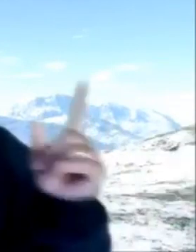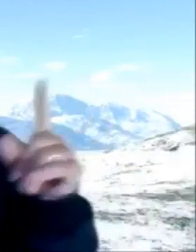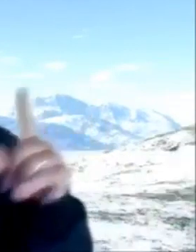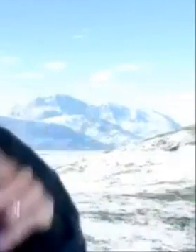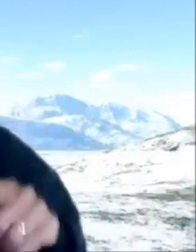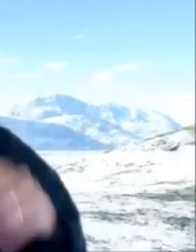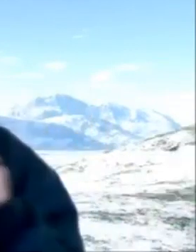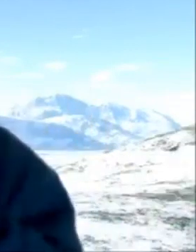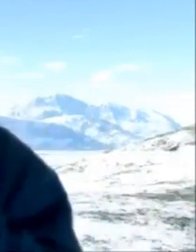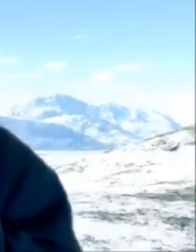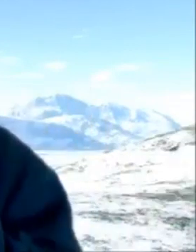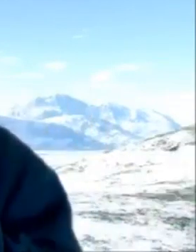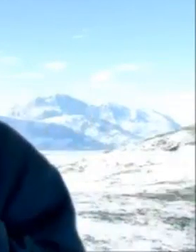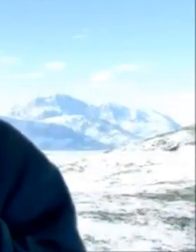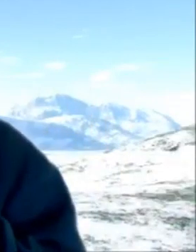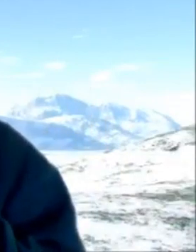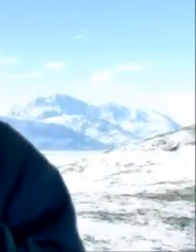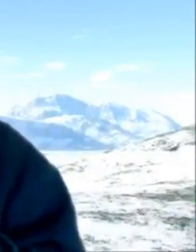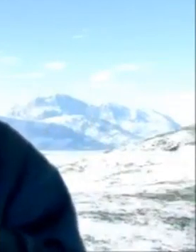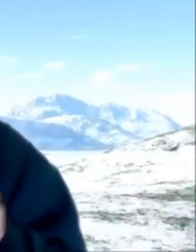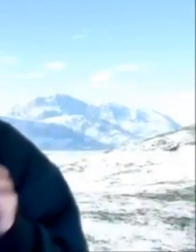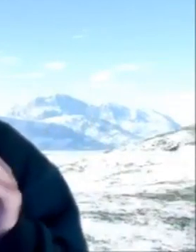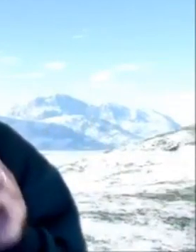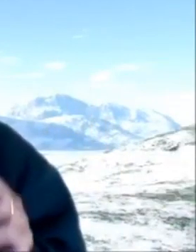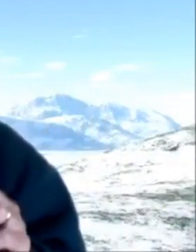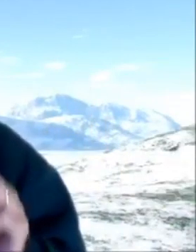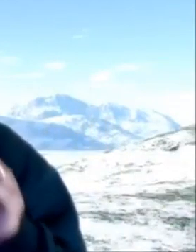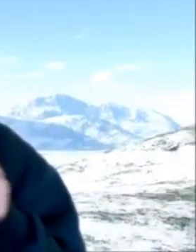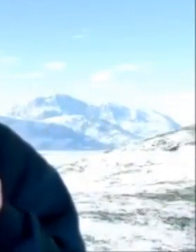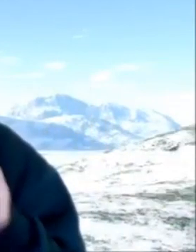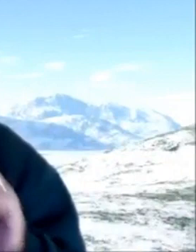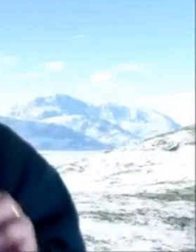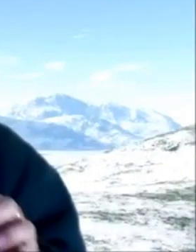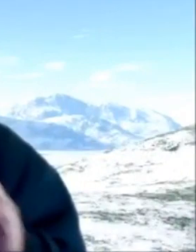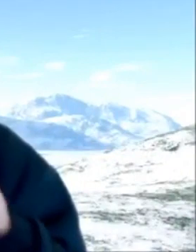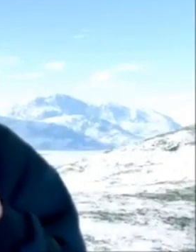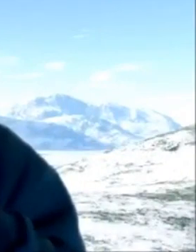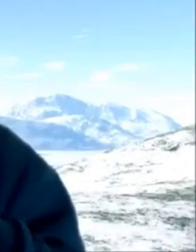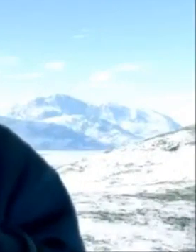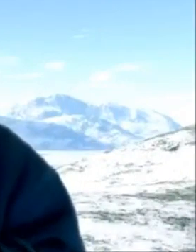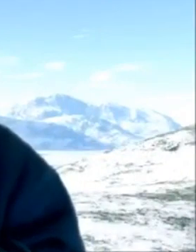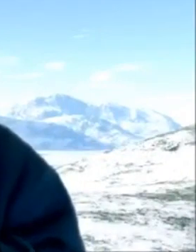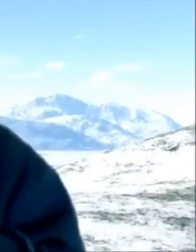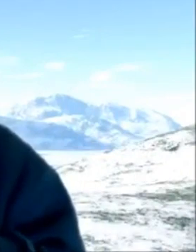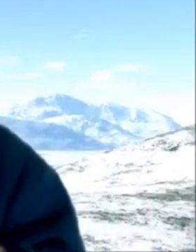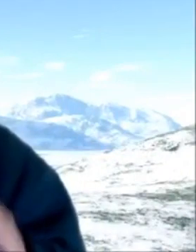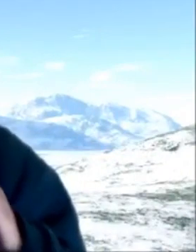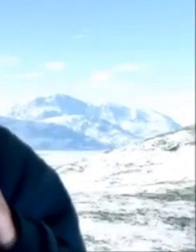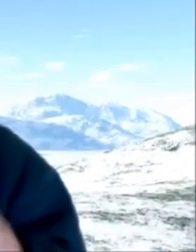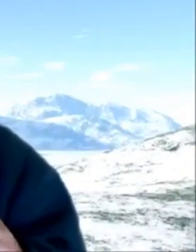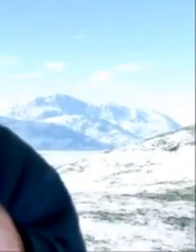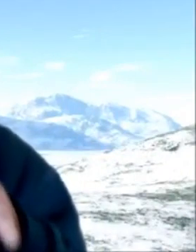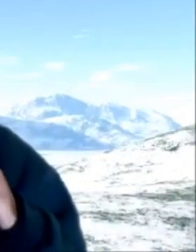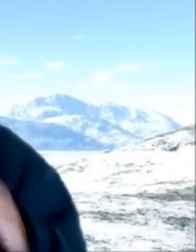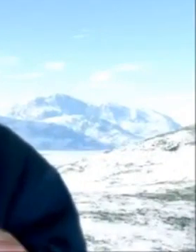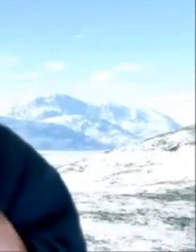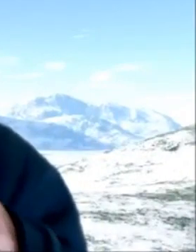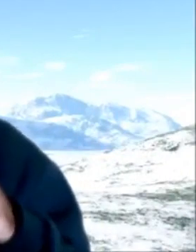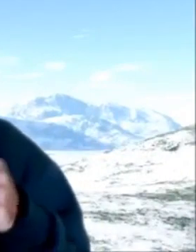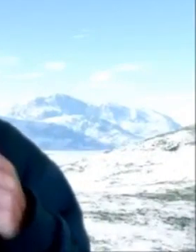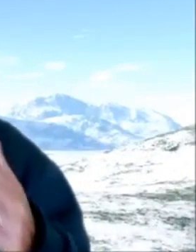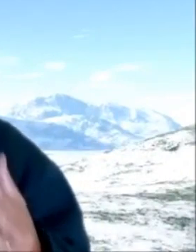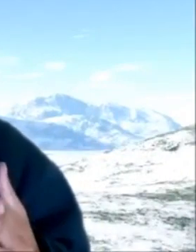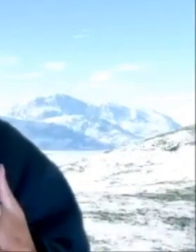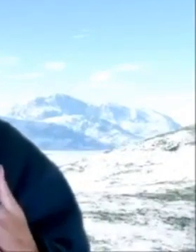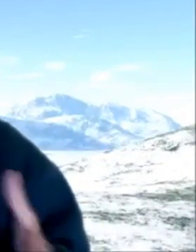texto e vai entrar as suas informações no lugar facinho facinho facinho para conseguir a última nota